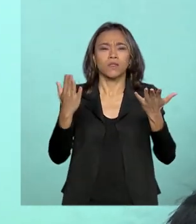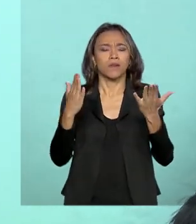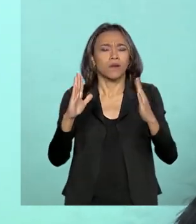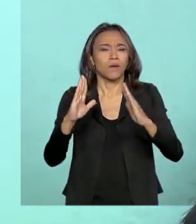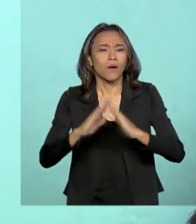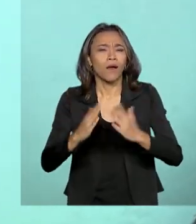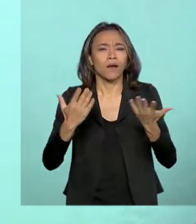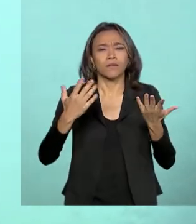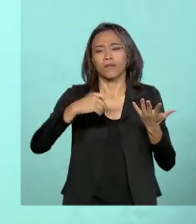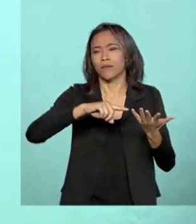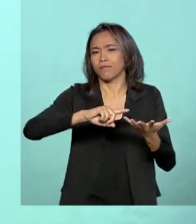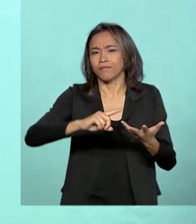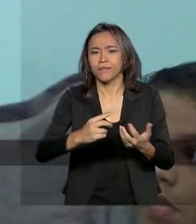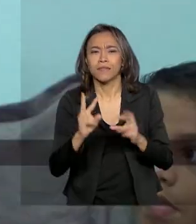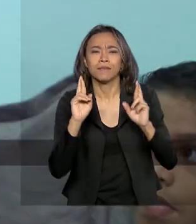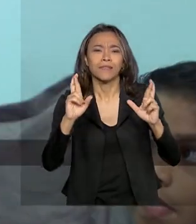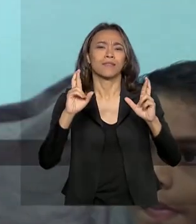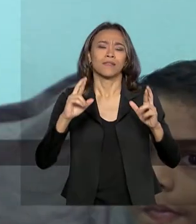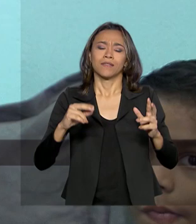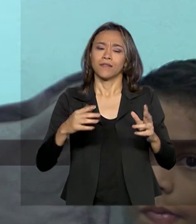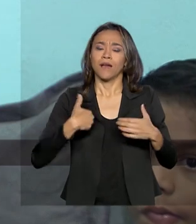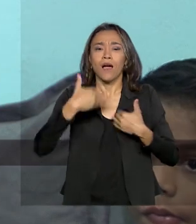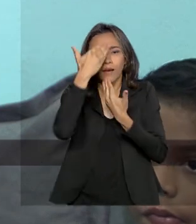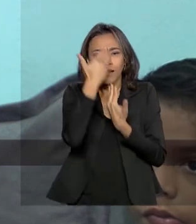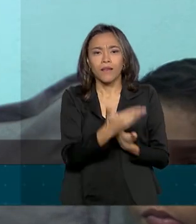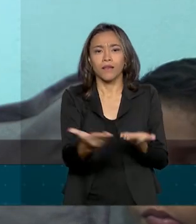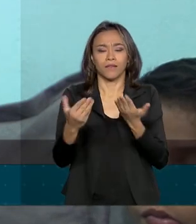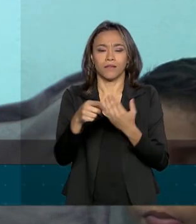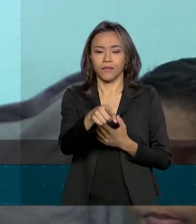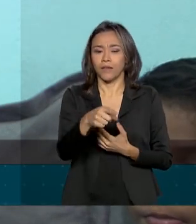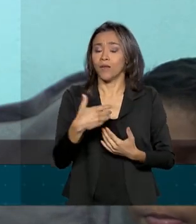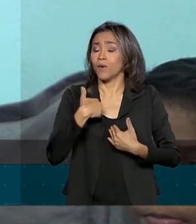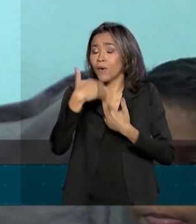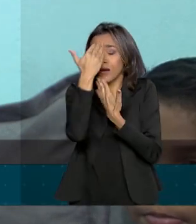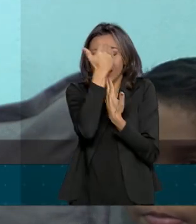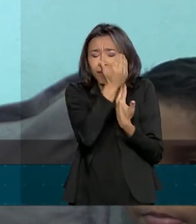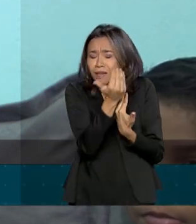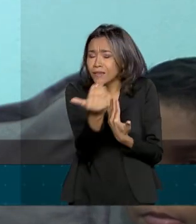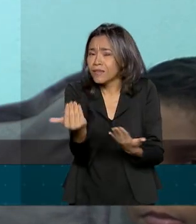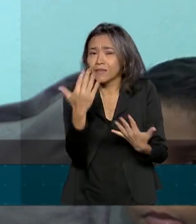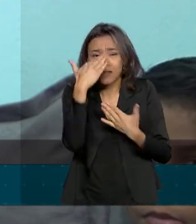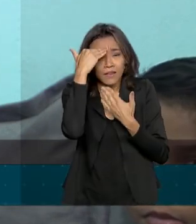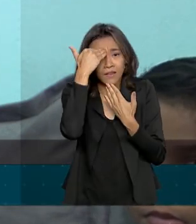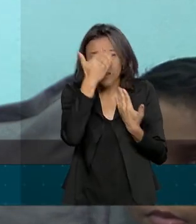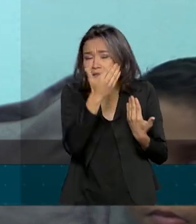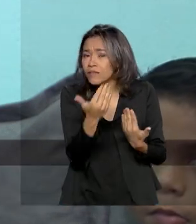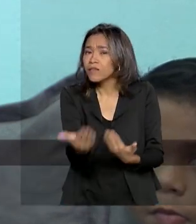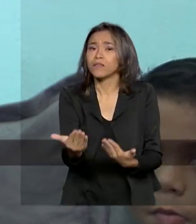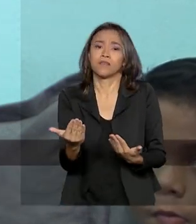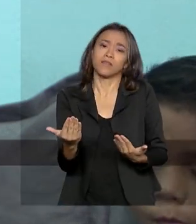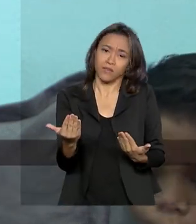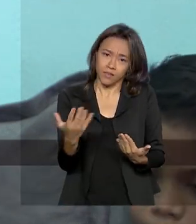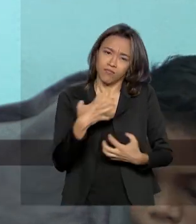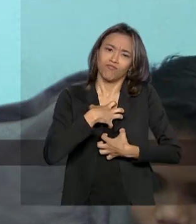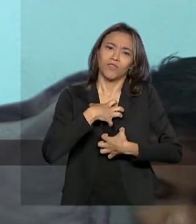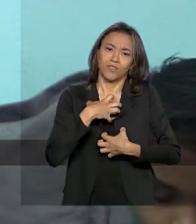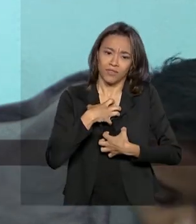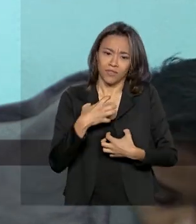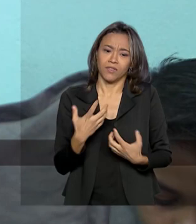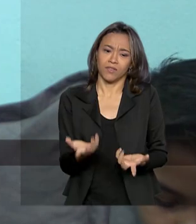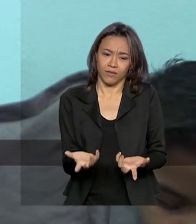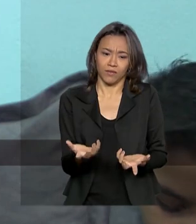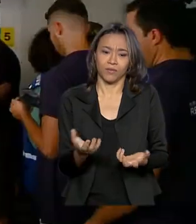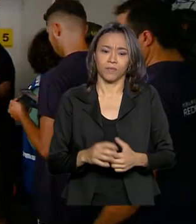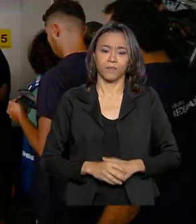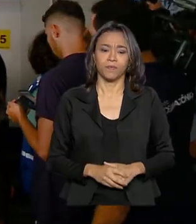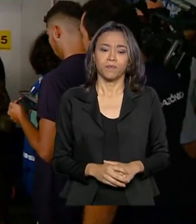melhor, Ruby agradece. Eu estou muito agradecida, muito agradecida, muito, muito agradecida porque eles fizeram muitas coisas